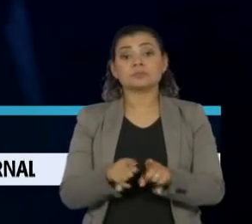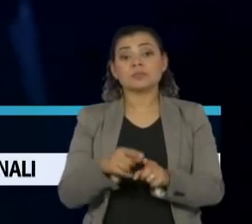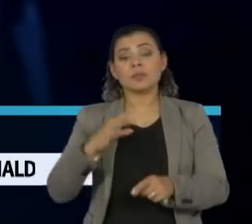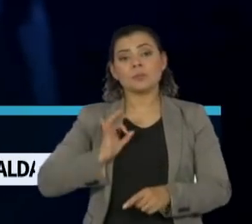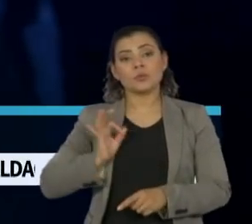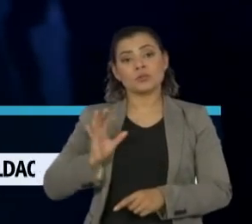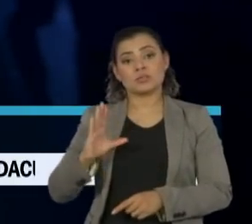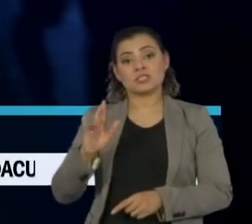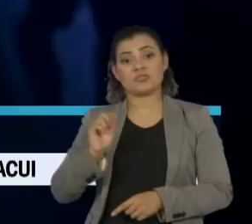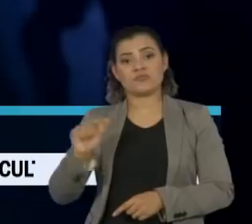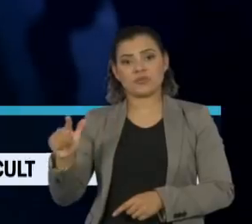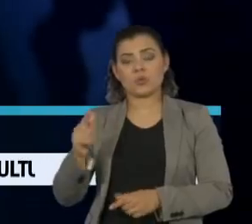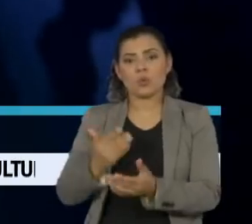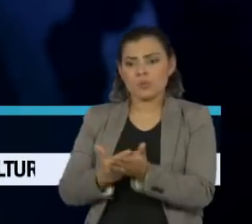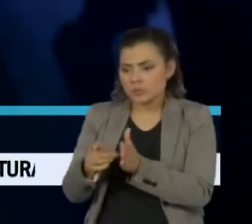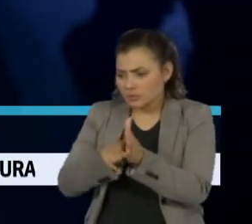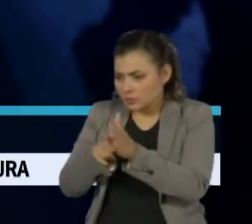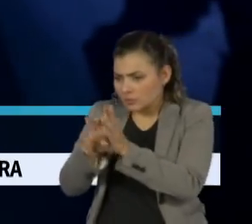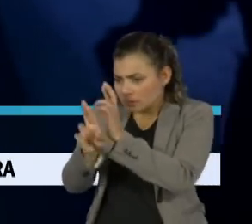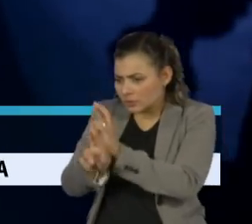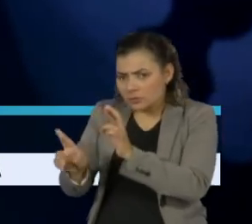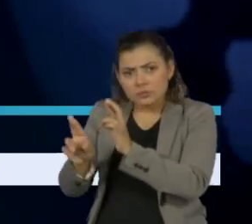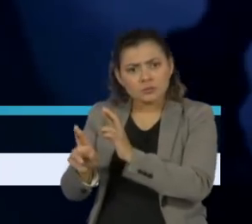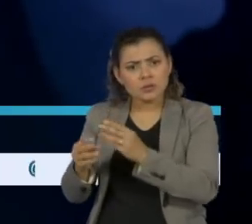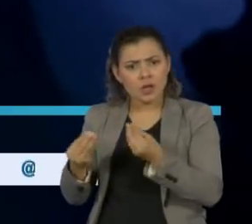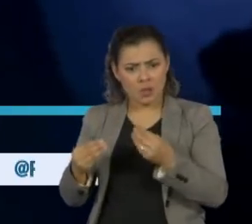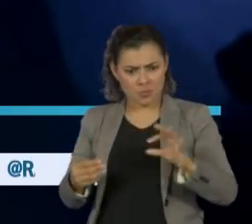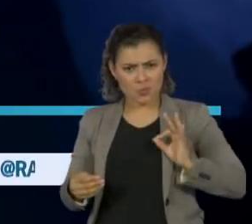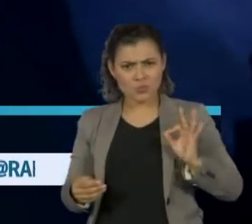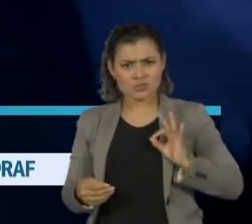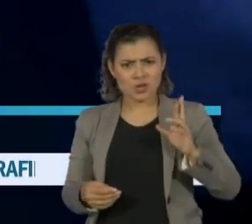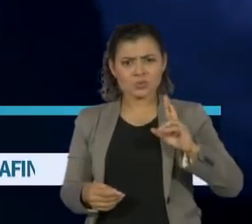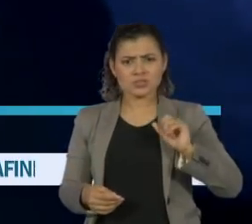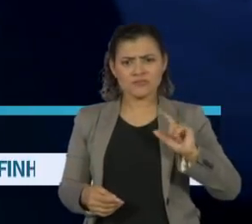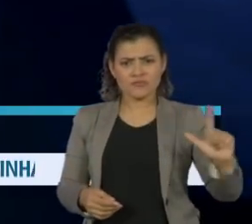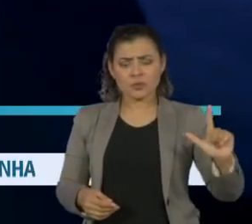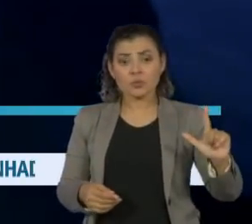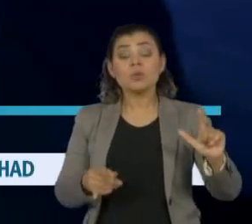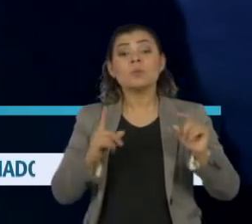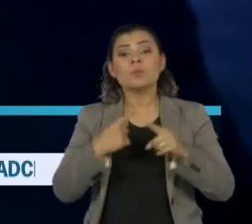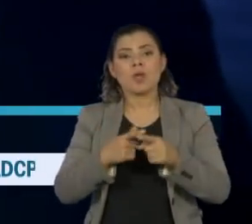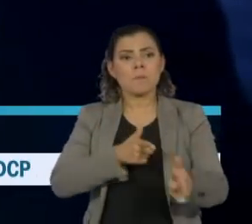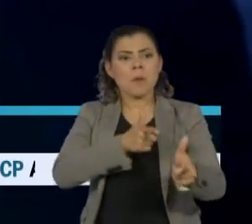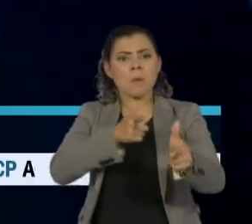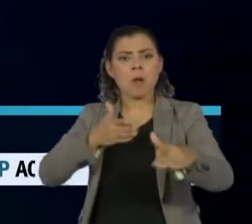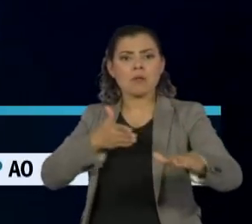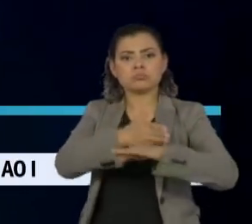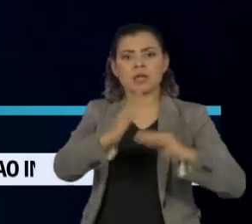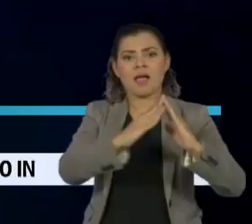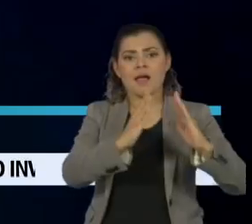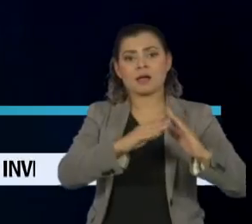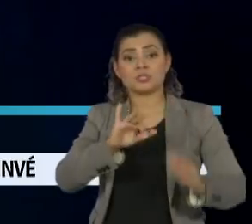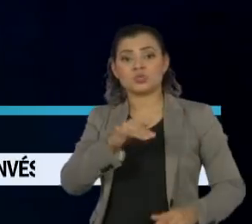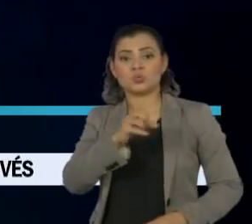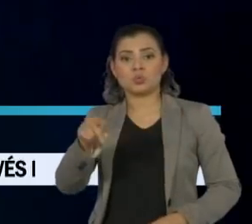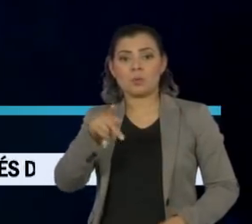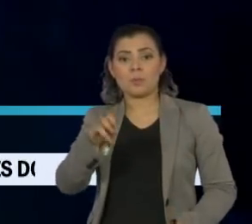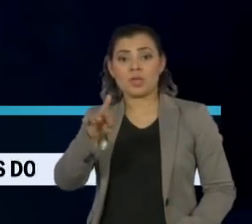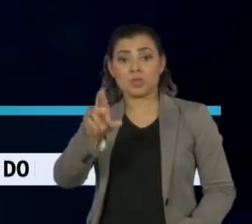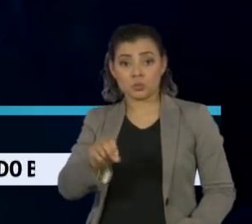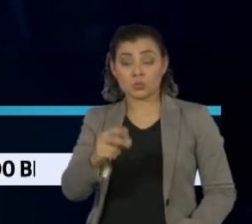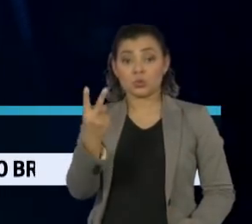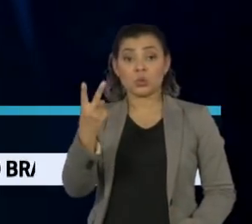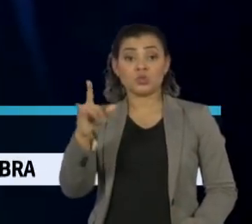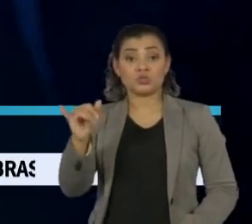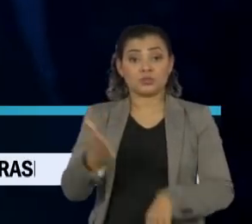Polícia Civil abriu sindicância para apurar a conduta dos policiais civis na ação que resultou na morte do menino João Pedro há dois dias